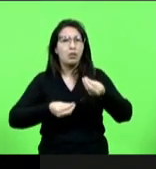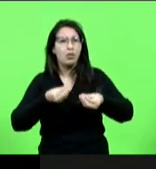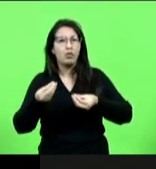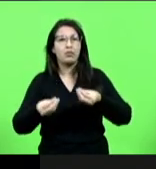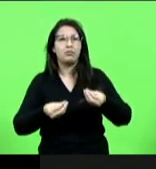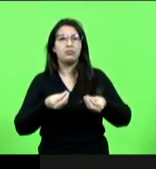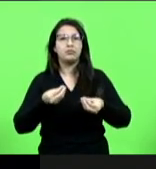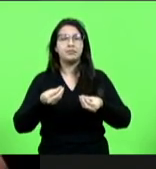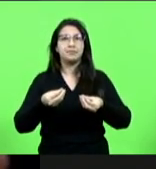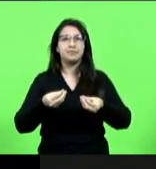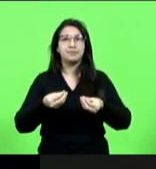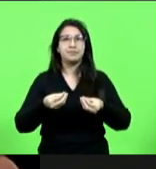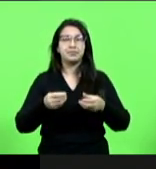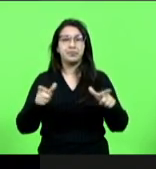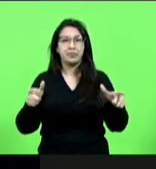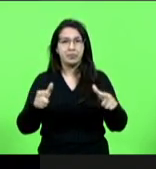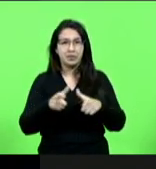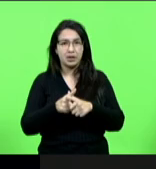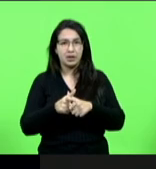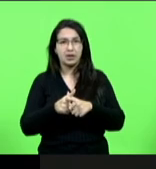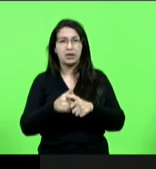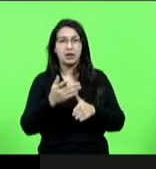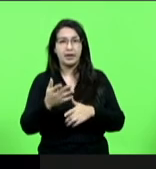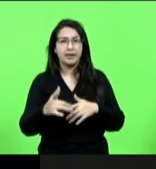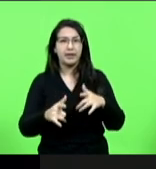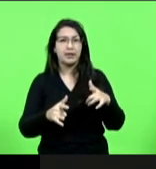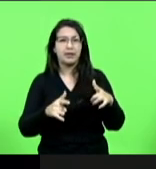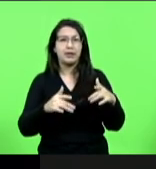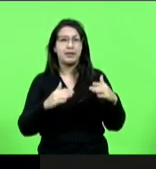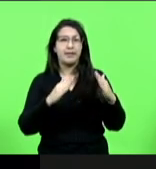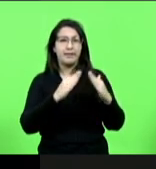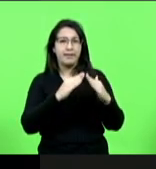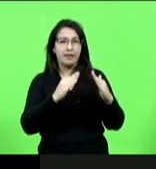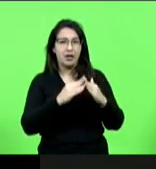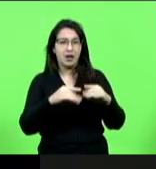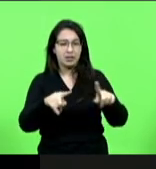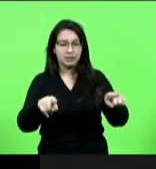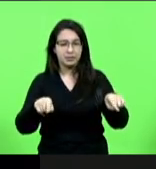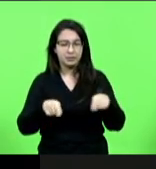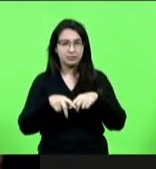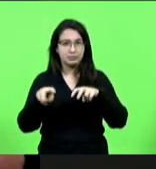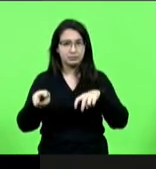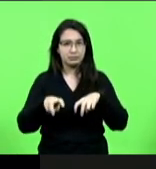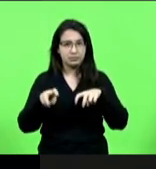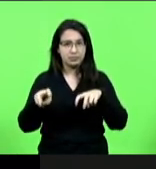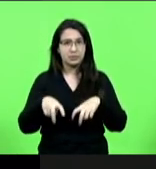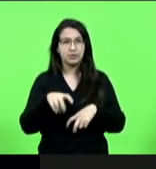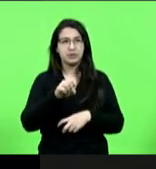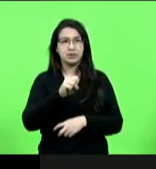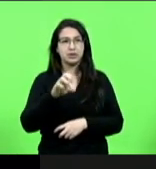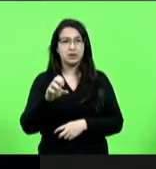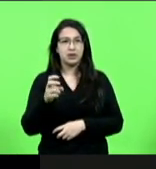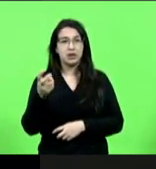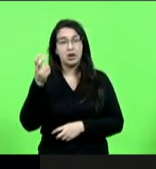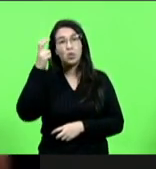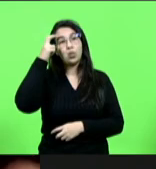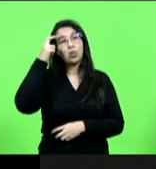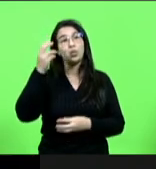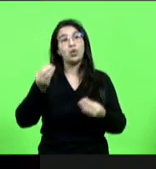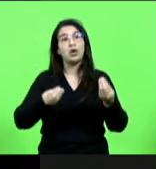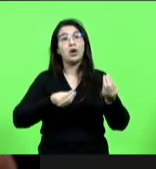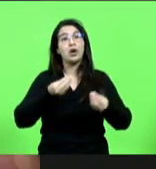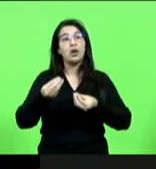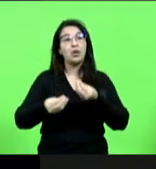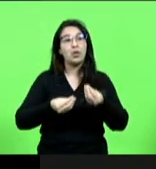as pequenas propriedades do estado de Santa Catarina uma cultura que vem